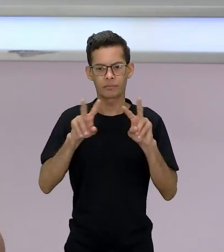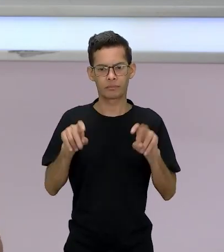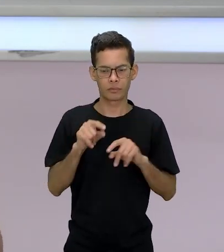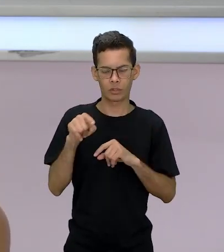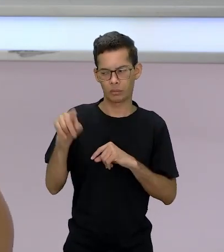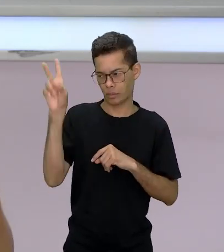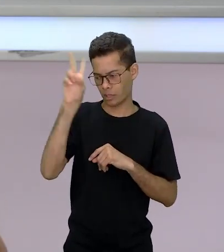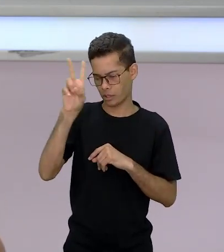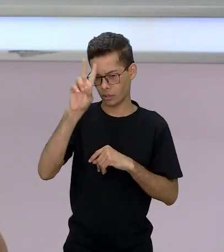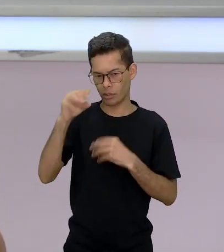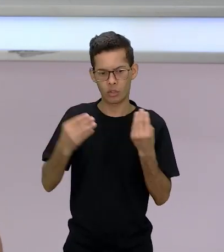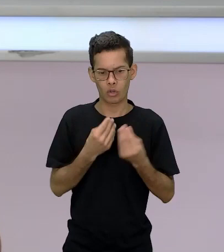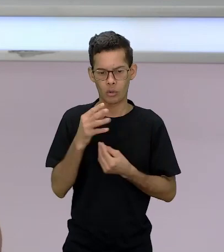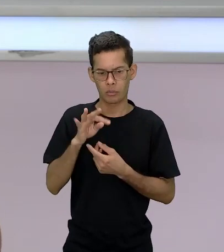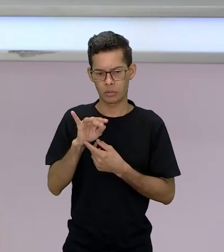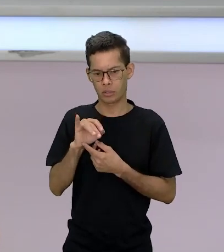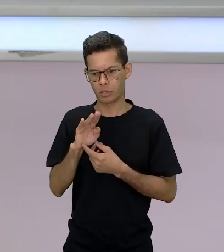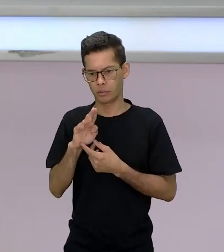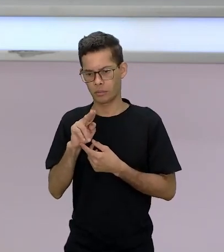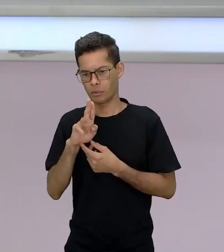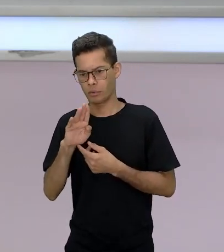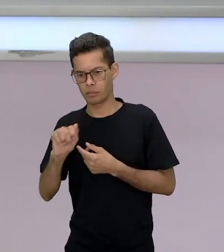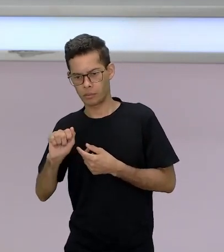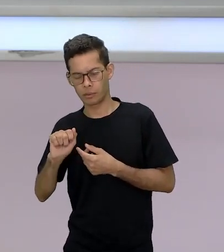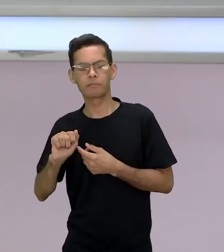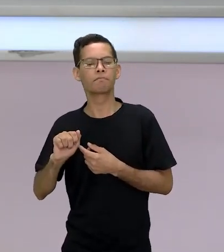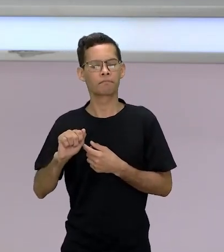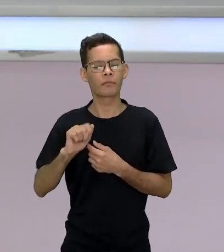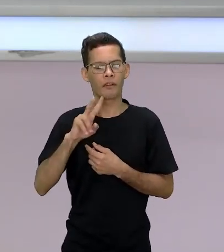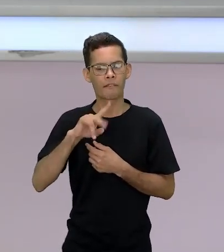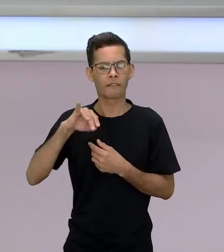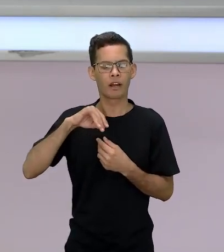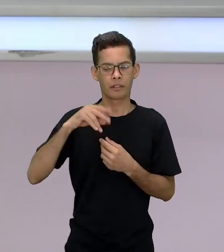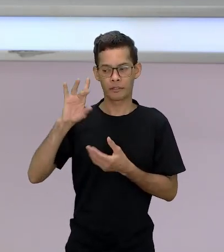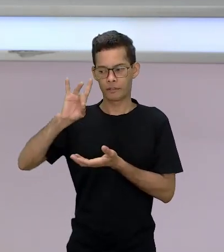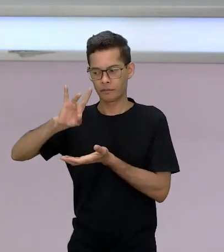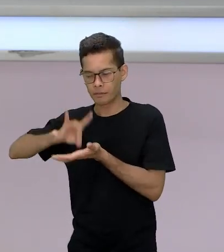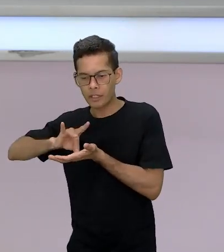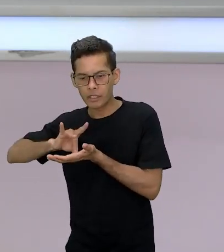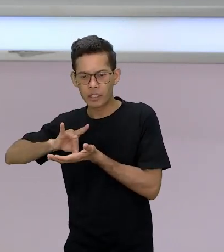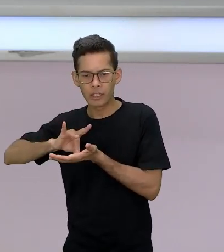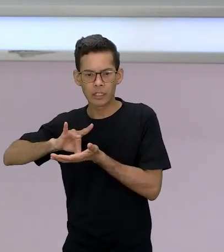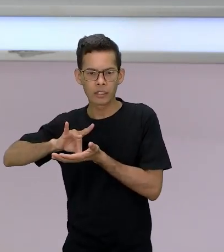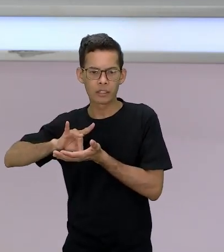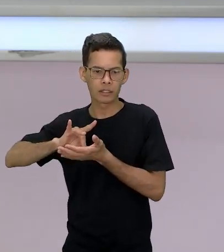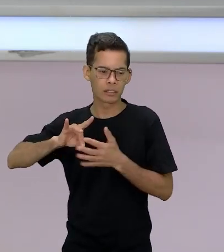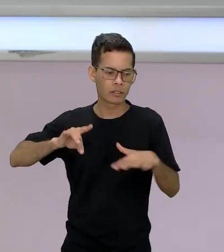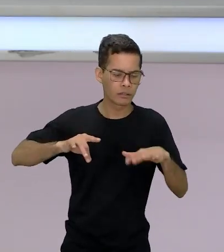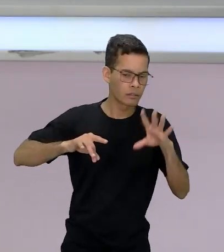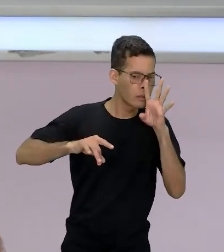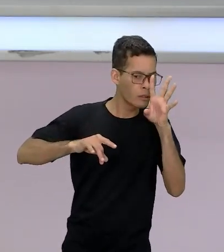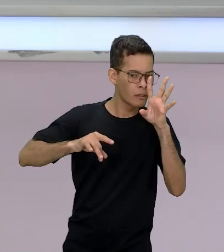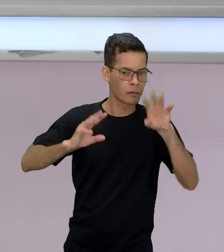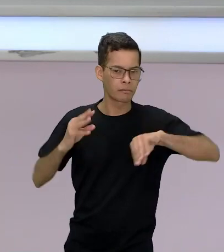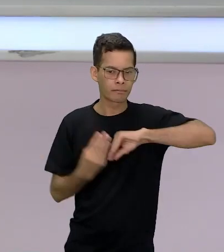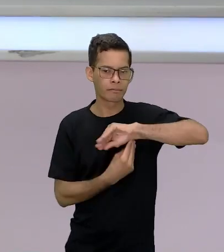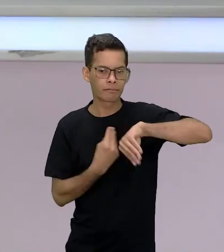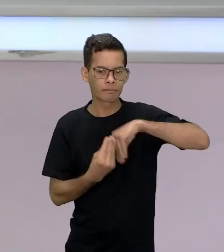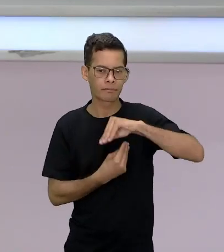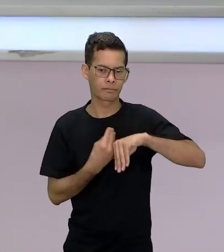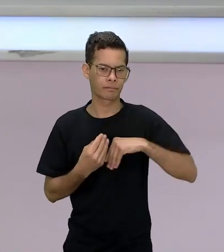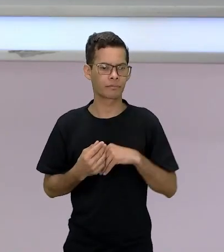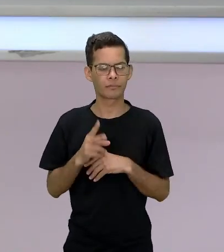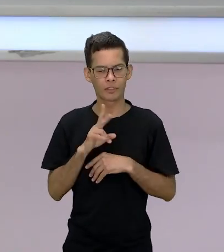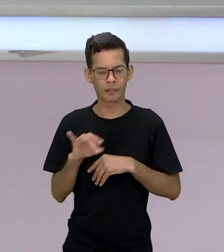história da Tituba. Então, vamos misturar aí realidade com o invento. Até